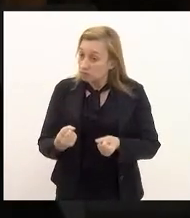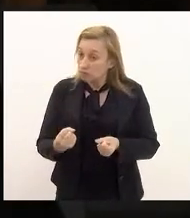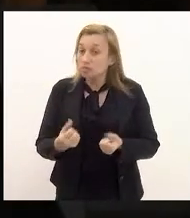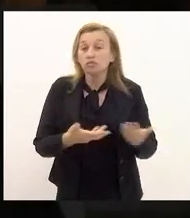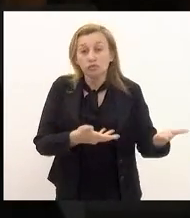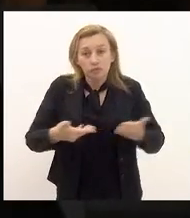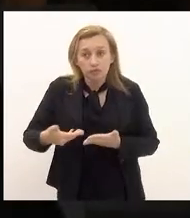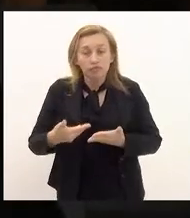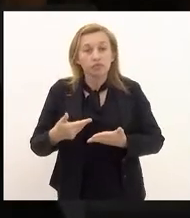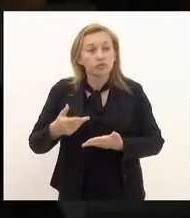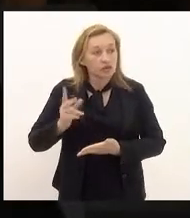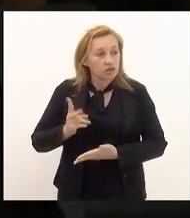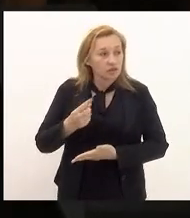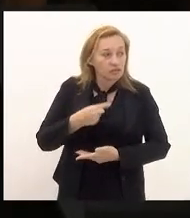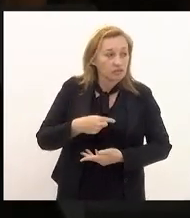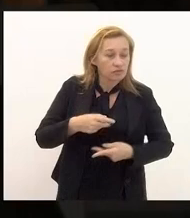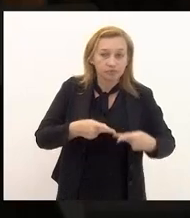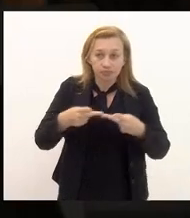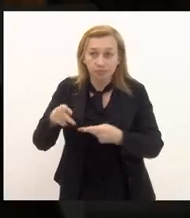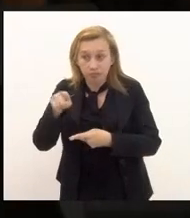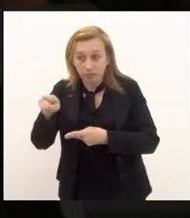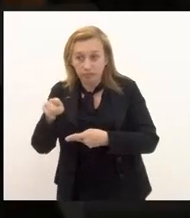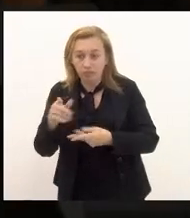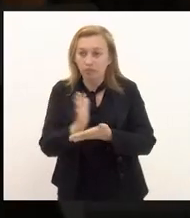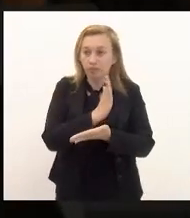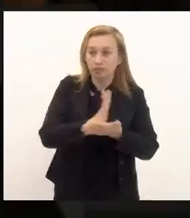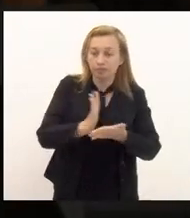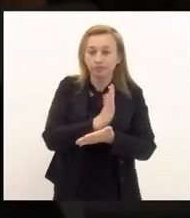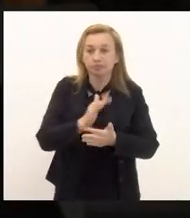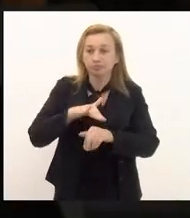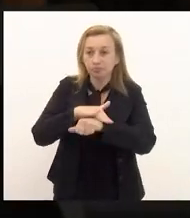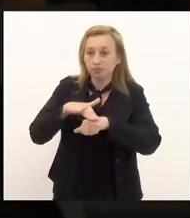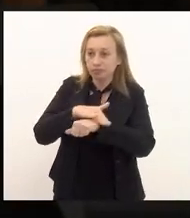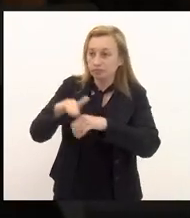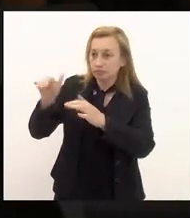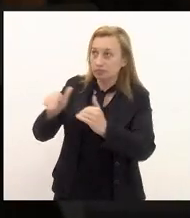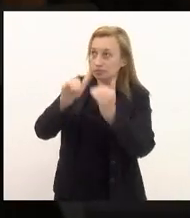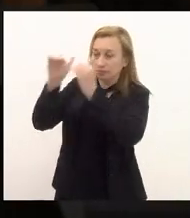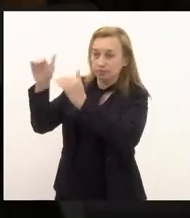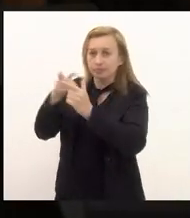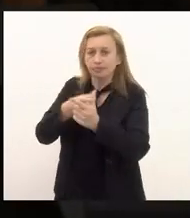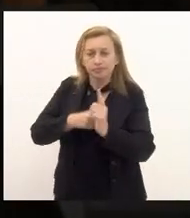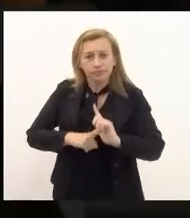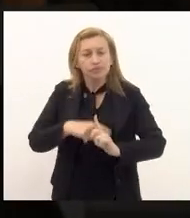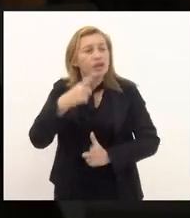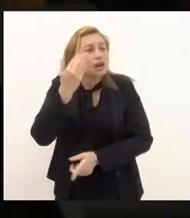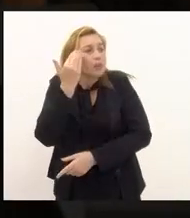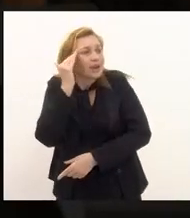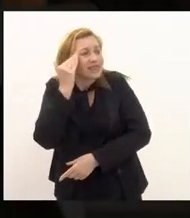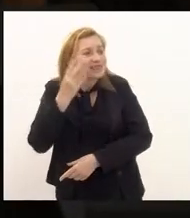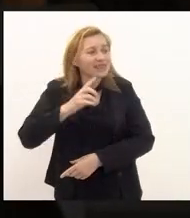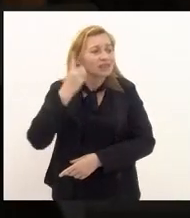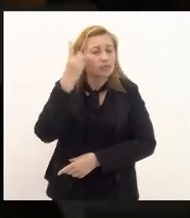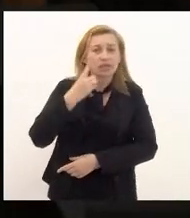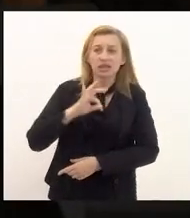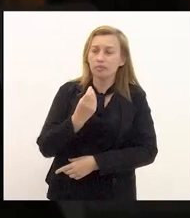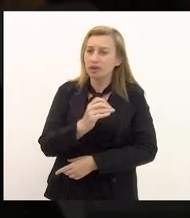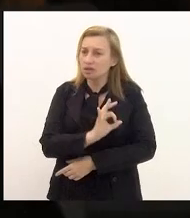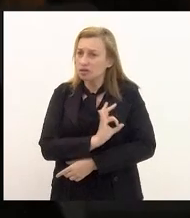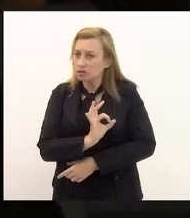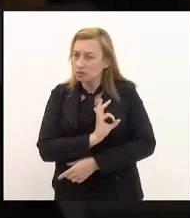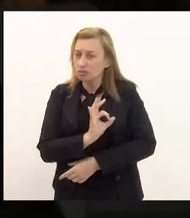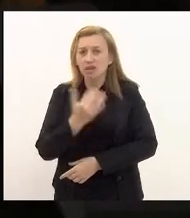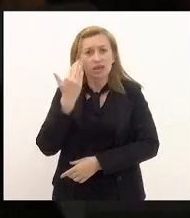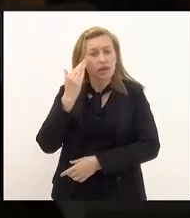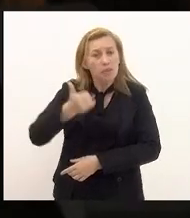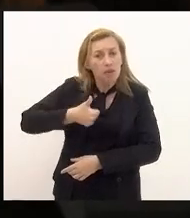vezes e conversar detidamente com a superintendente da dívida deputada Matarroja para entender qual é o acompanhamento longitudinal